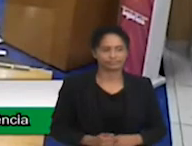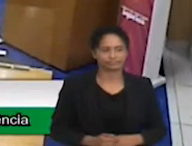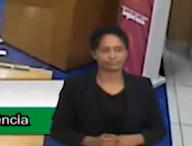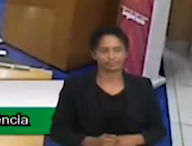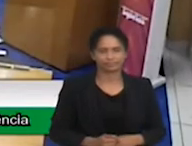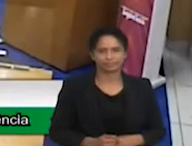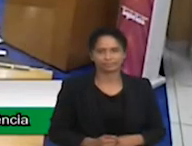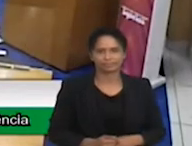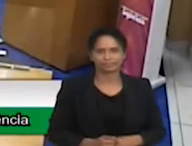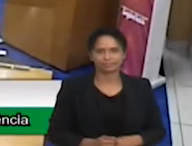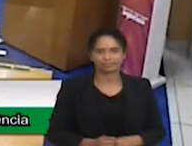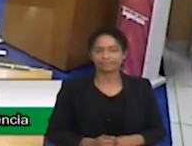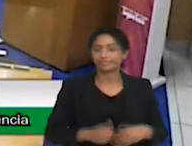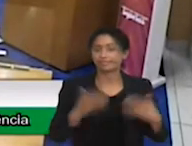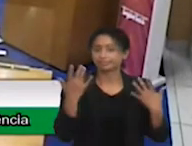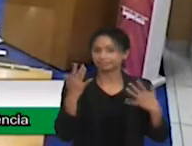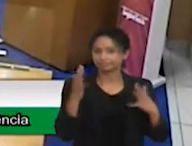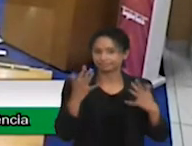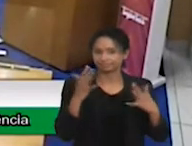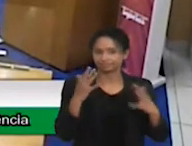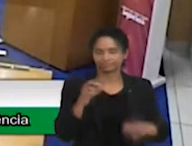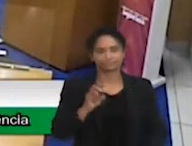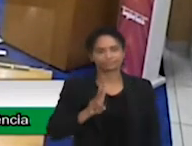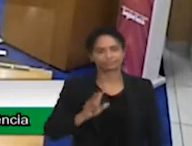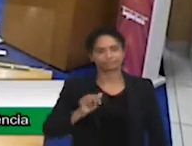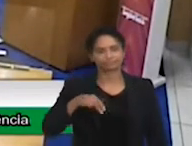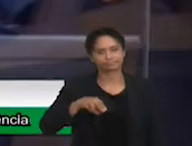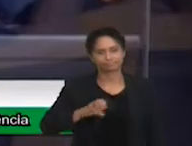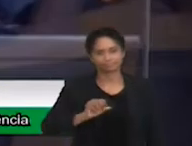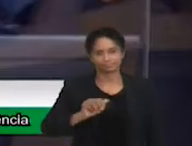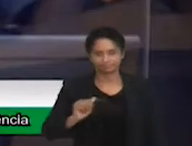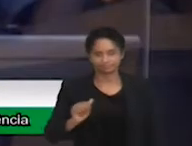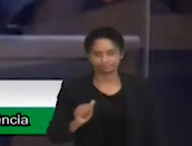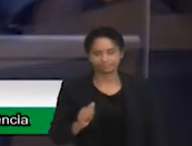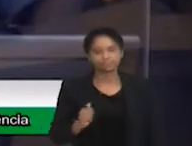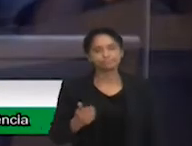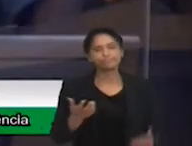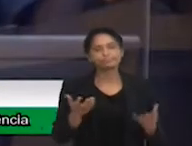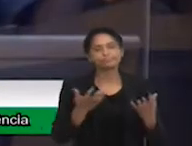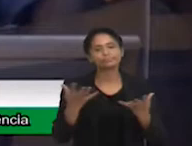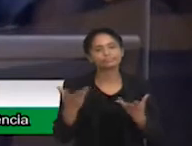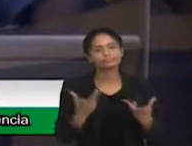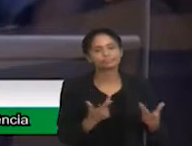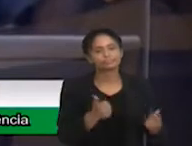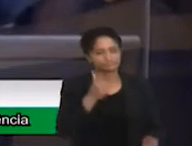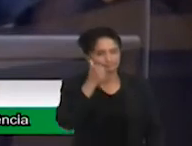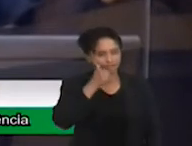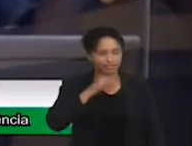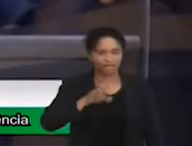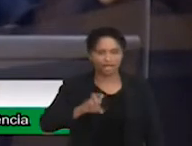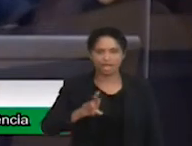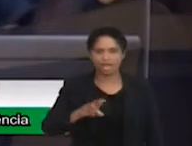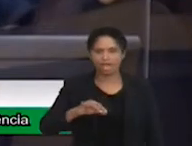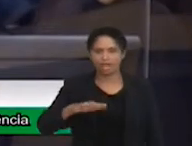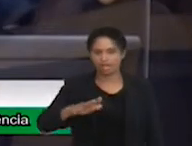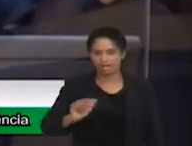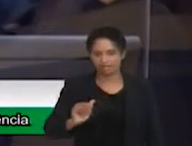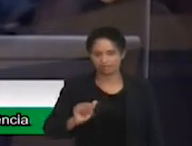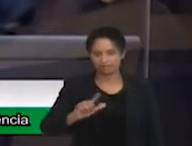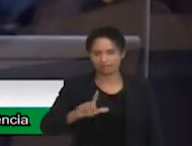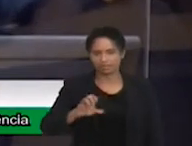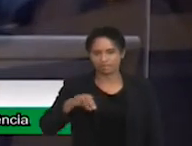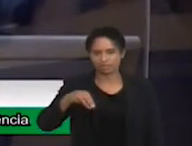Parabéns, Vanessa. Agora, gostaria de convidar a senhorita Erika Lemes, secretária de